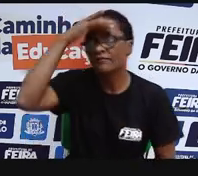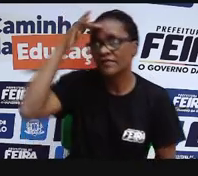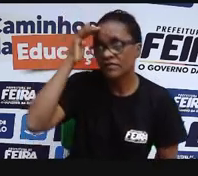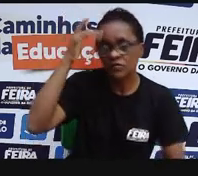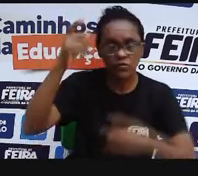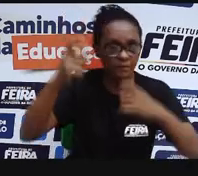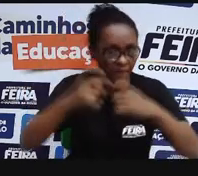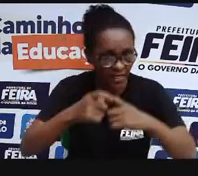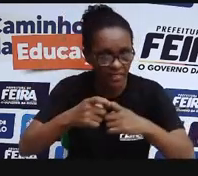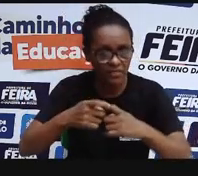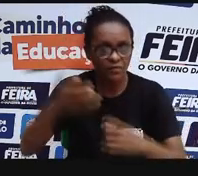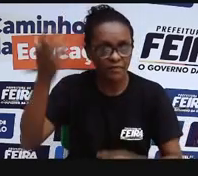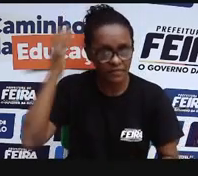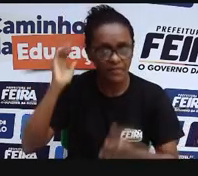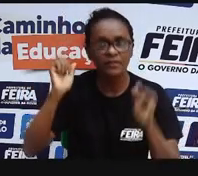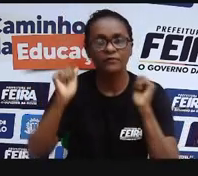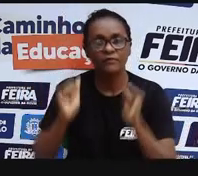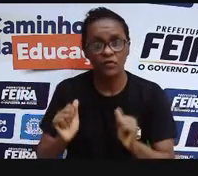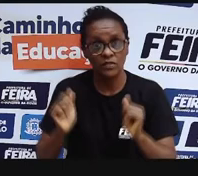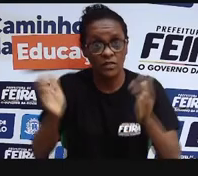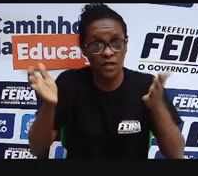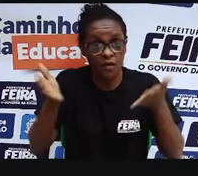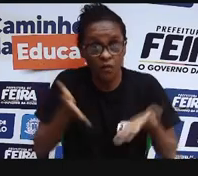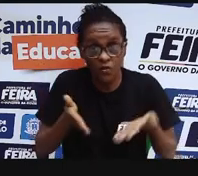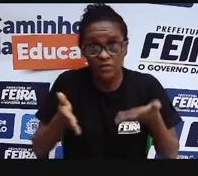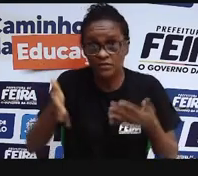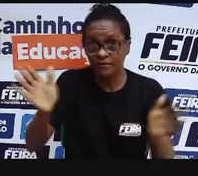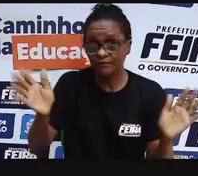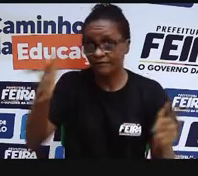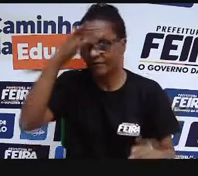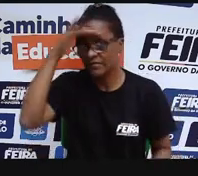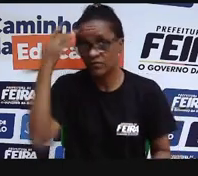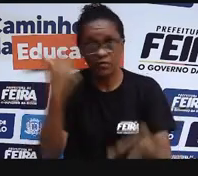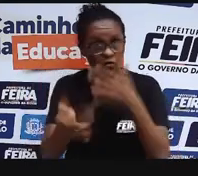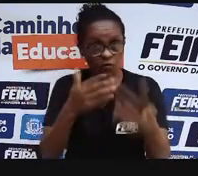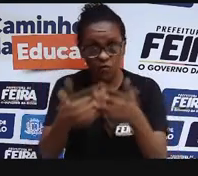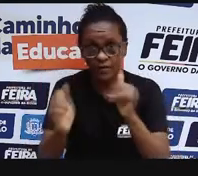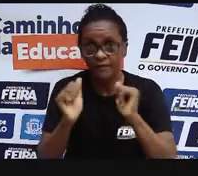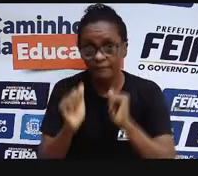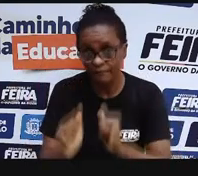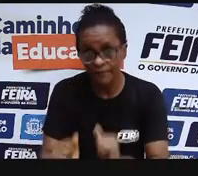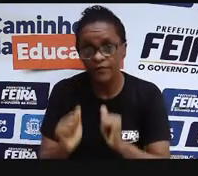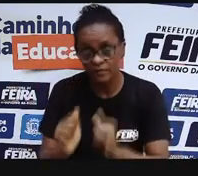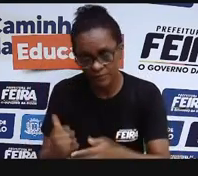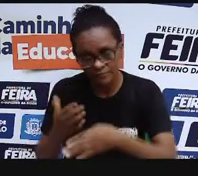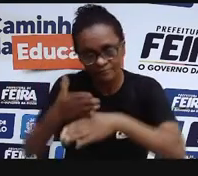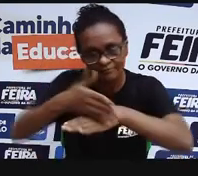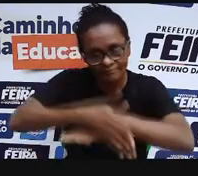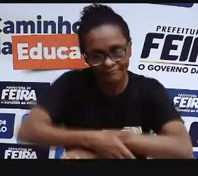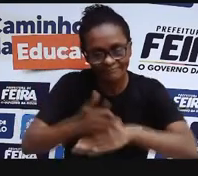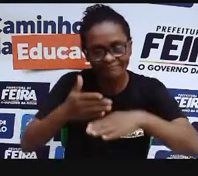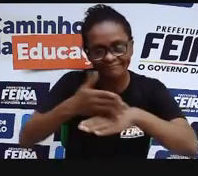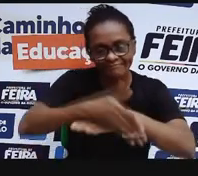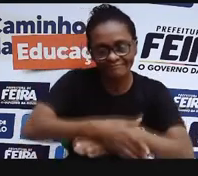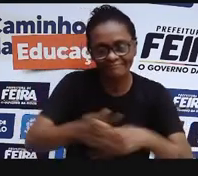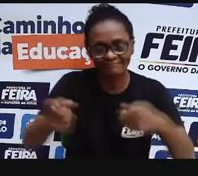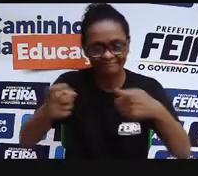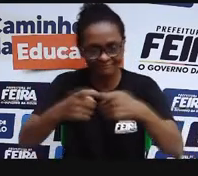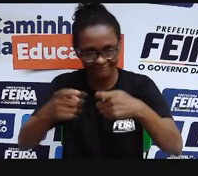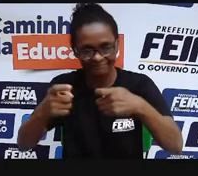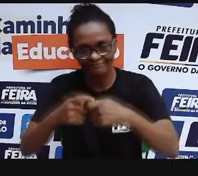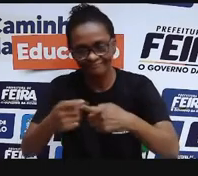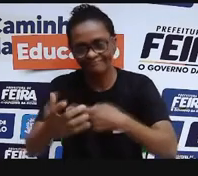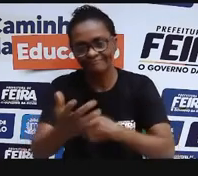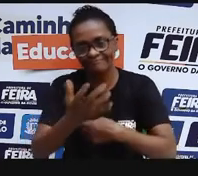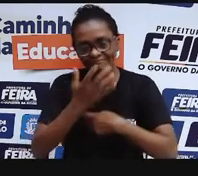nós, né? Tem acesso ao SUS, tem acesso à saúde, né? Pelo SUS. E isso é uma conquista.